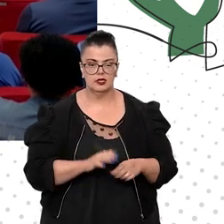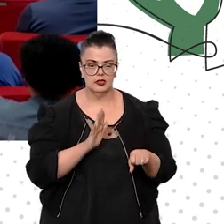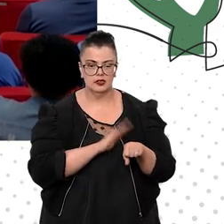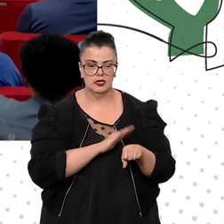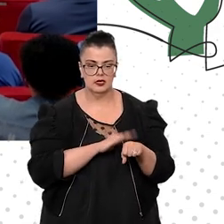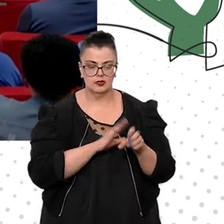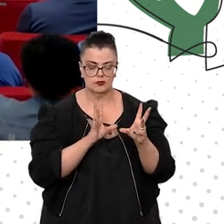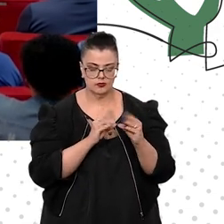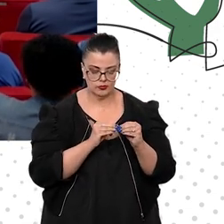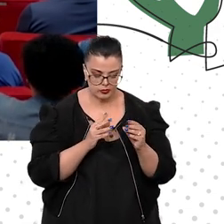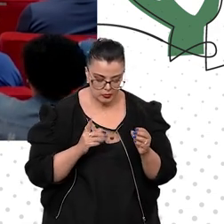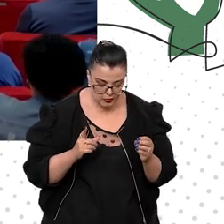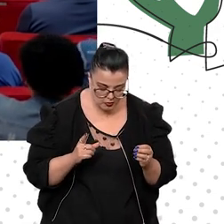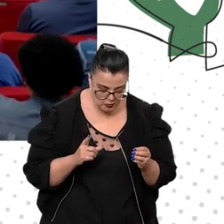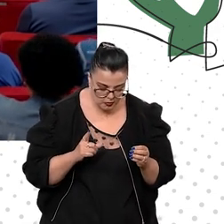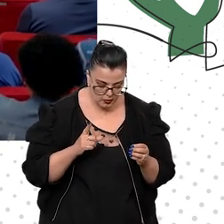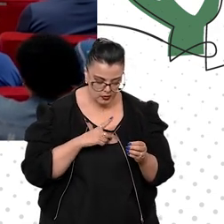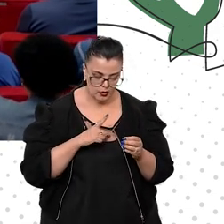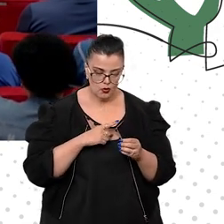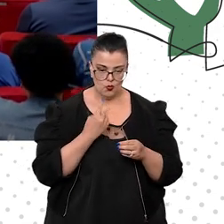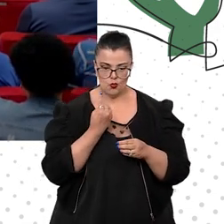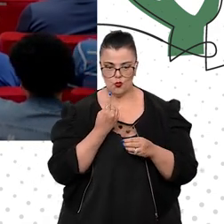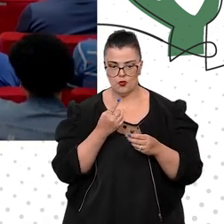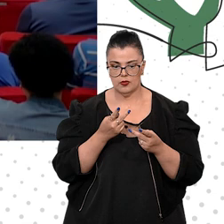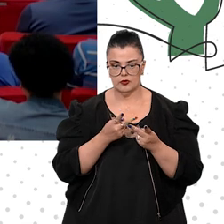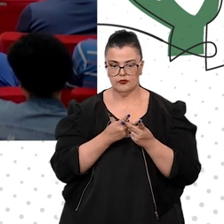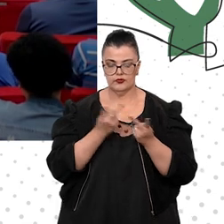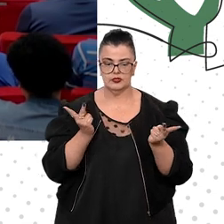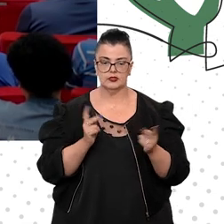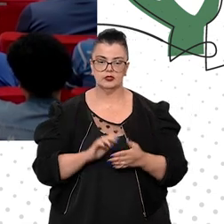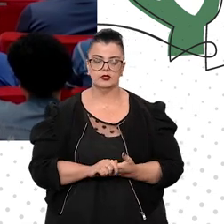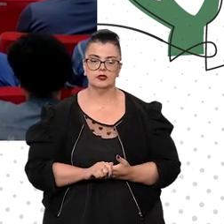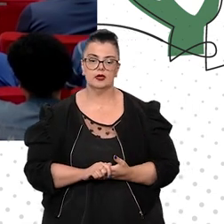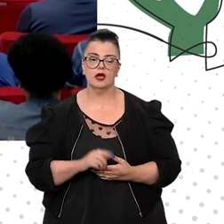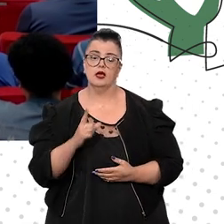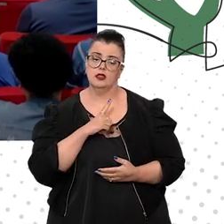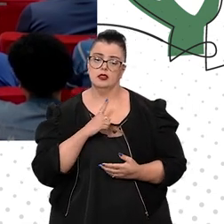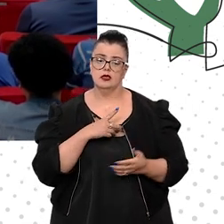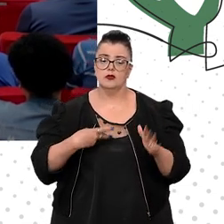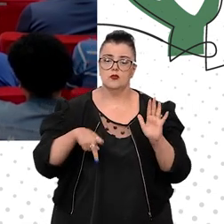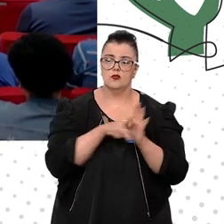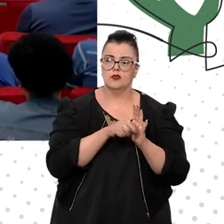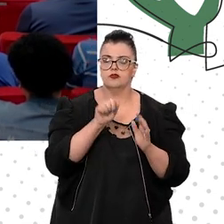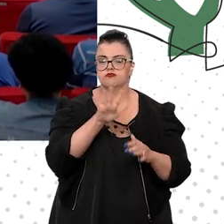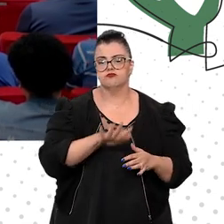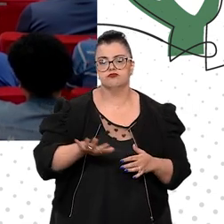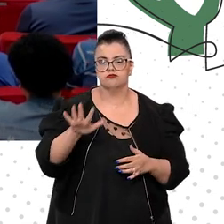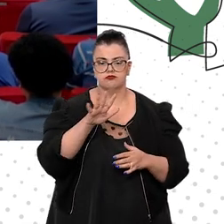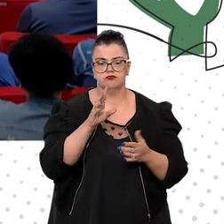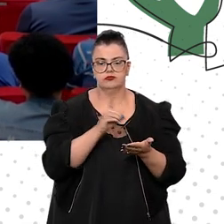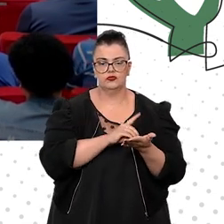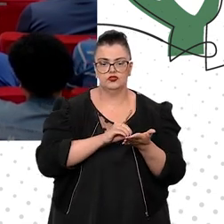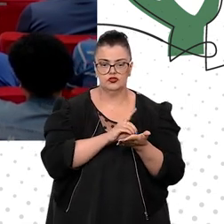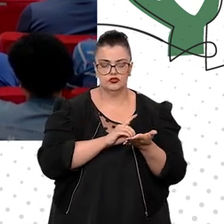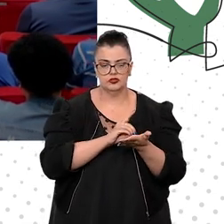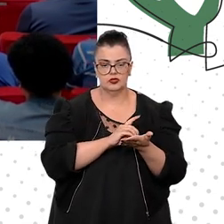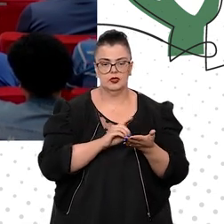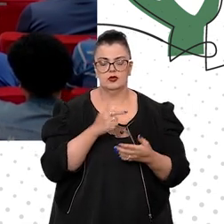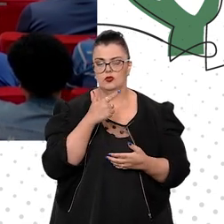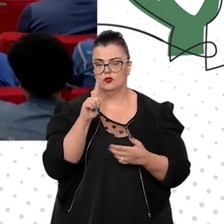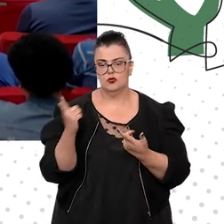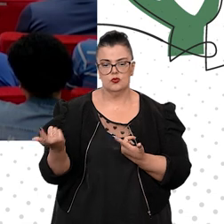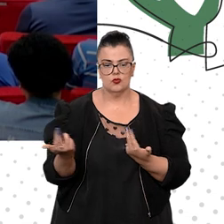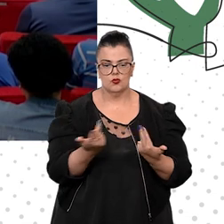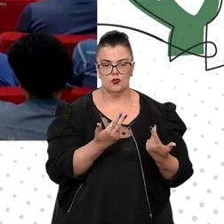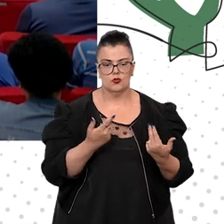restrito e só permite uma visita, esta visita é ao setor de digitalização, como todos e